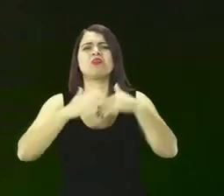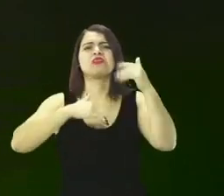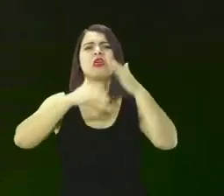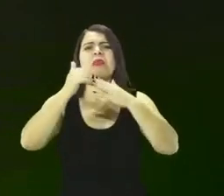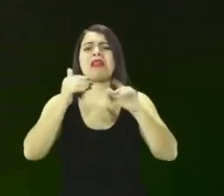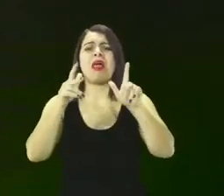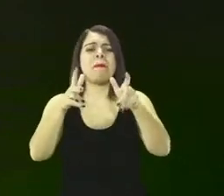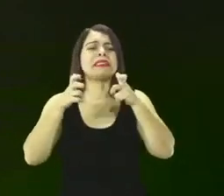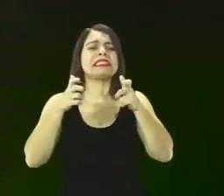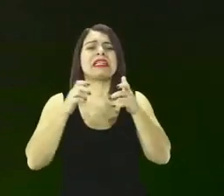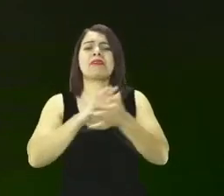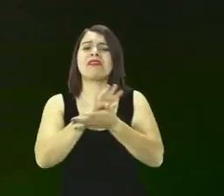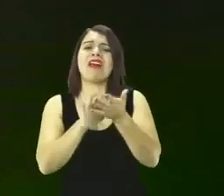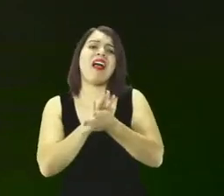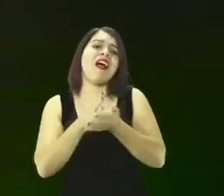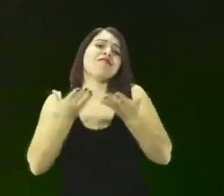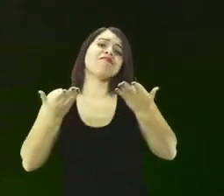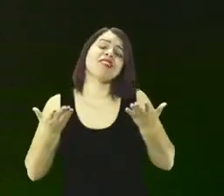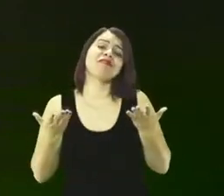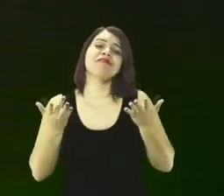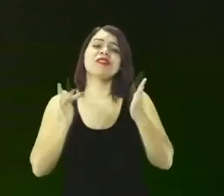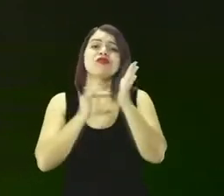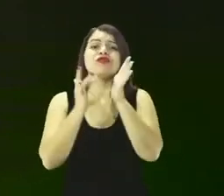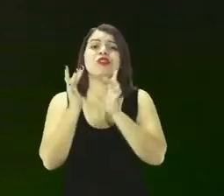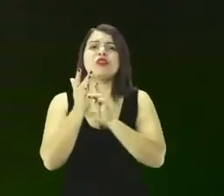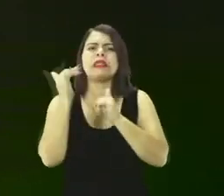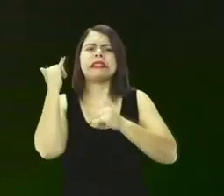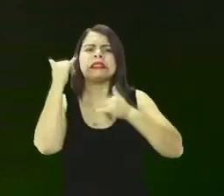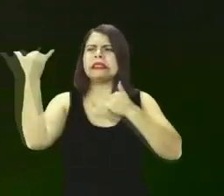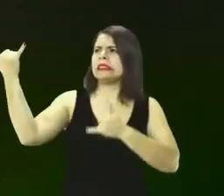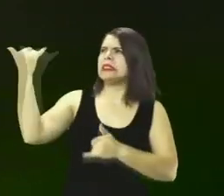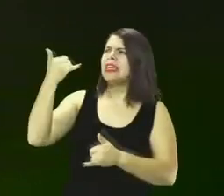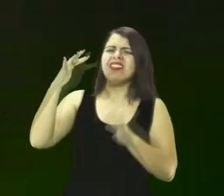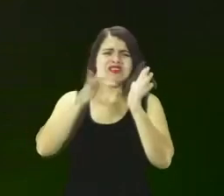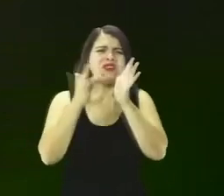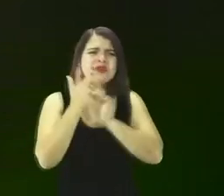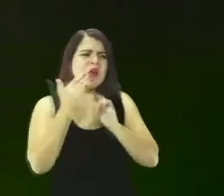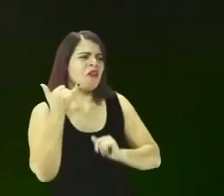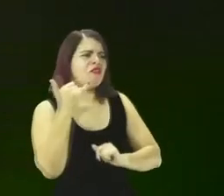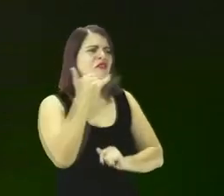perceber algumas coisas. Ou seja, Jesus está dizendo assim, não precisaria errar.